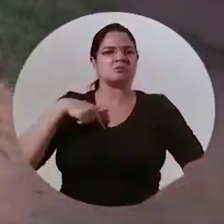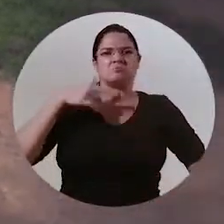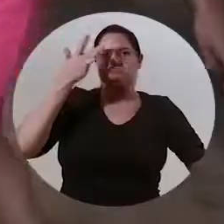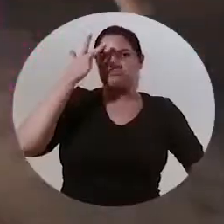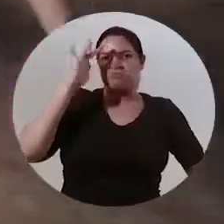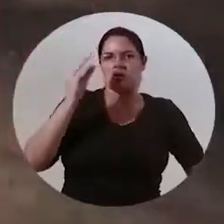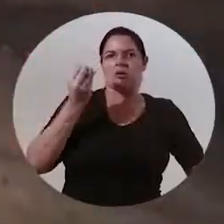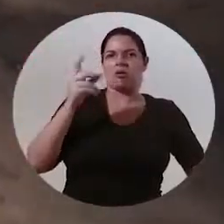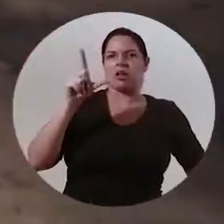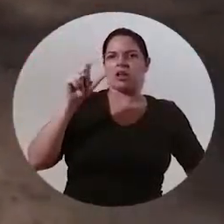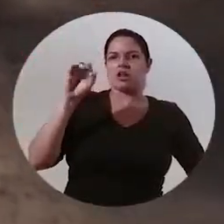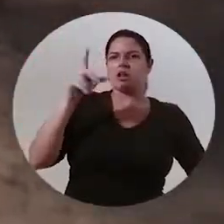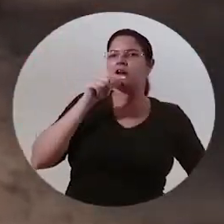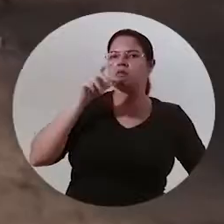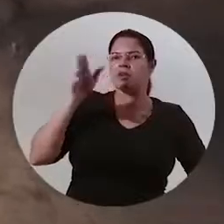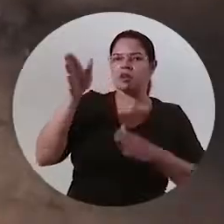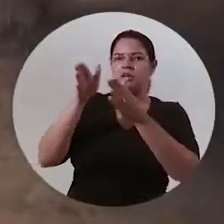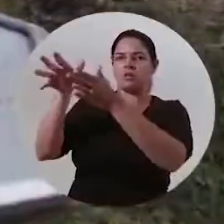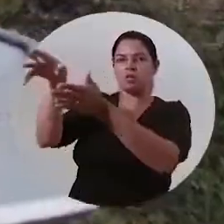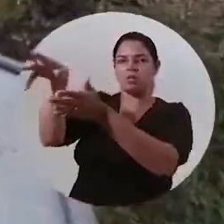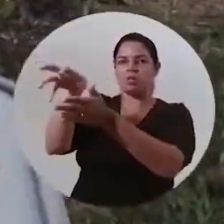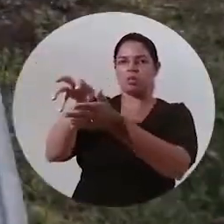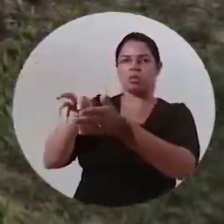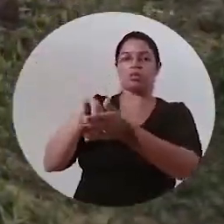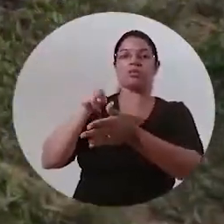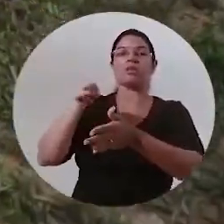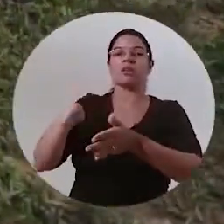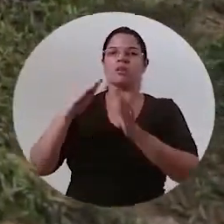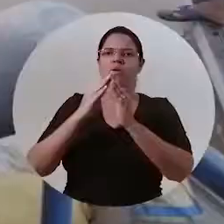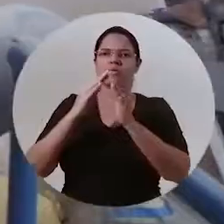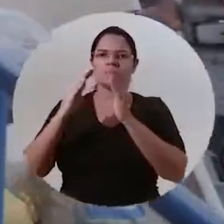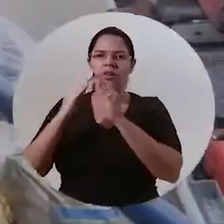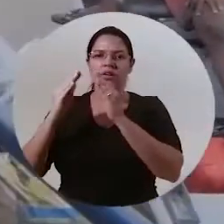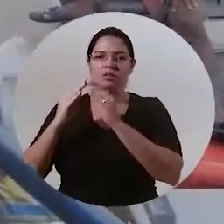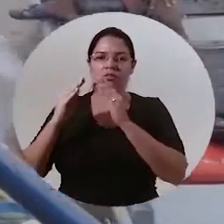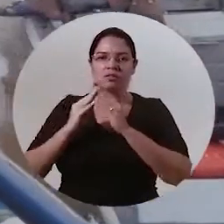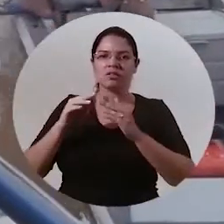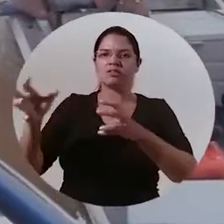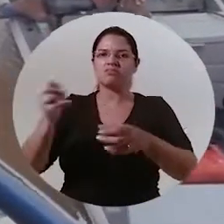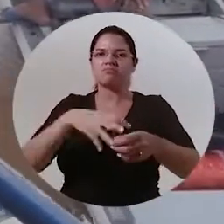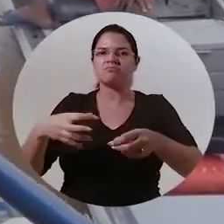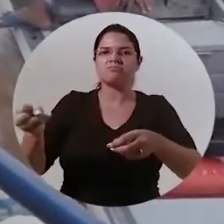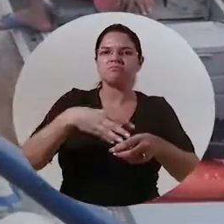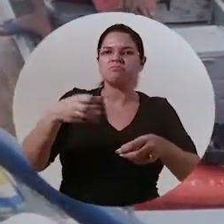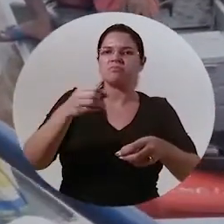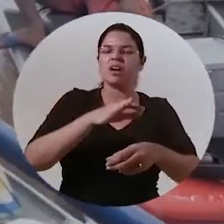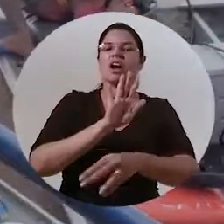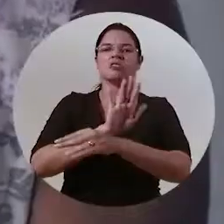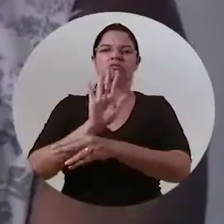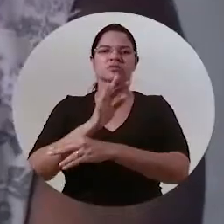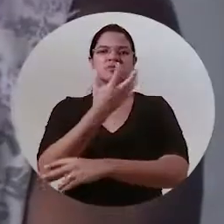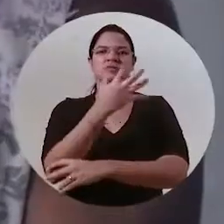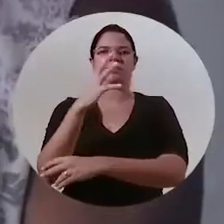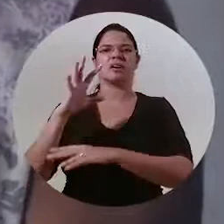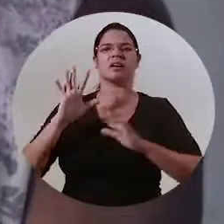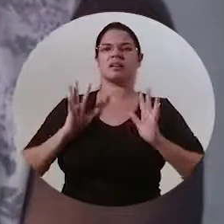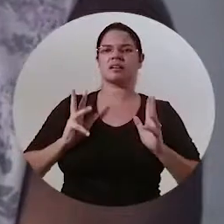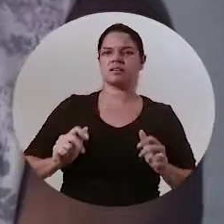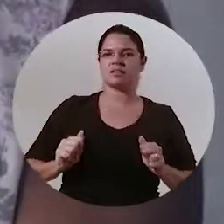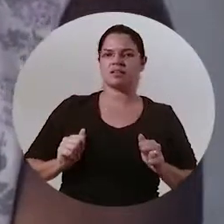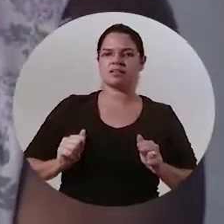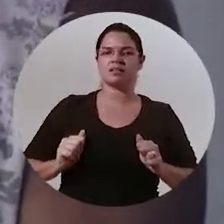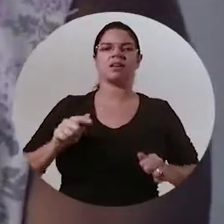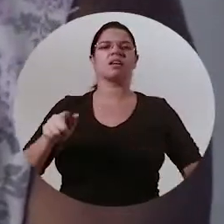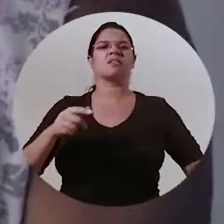os moradores recolhem e fazem a troca ganham as famílias e o meio ambiente vale a pena você faz essa